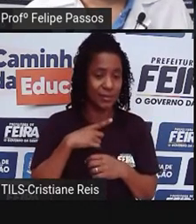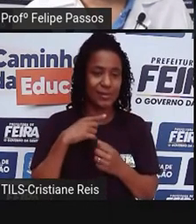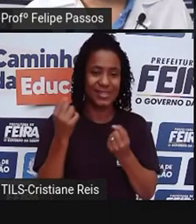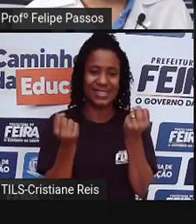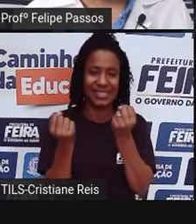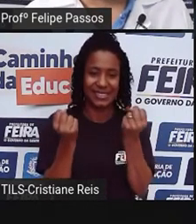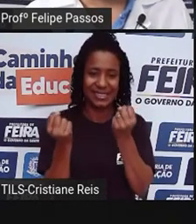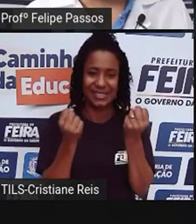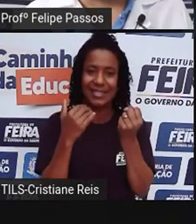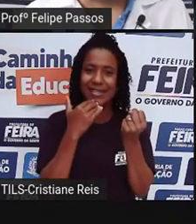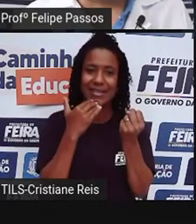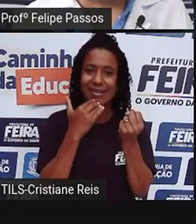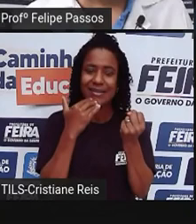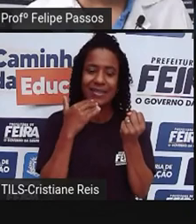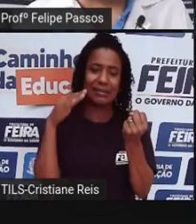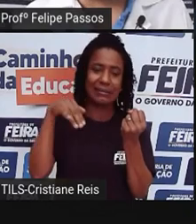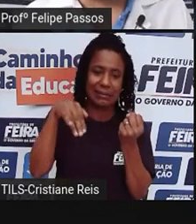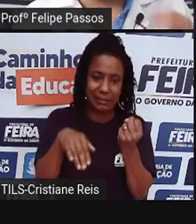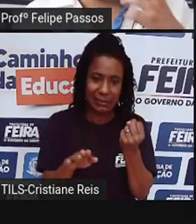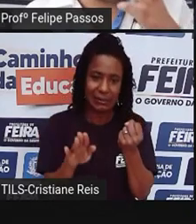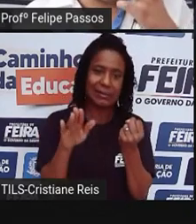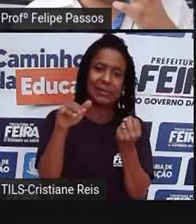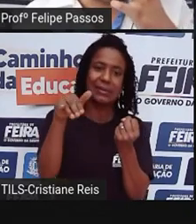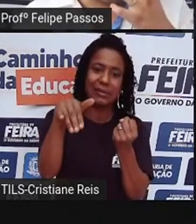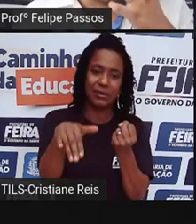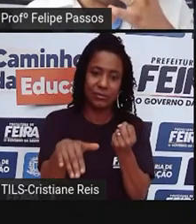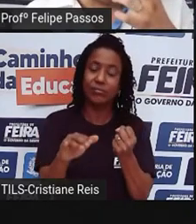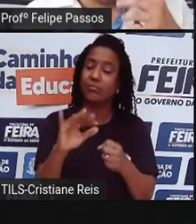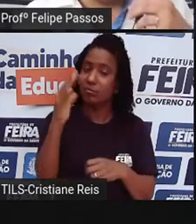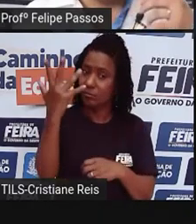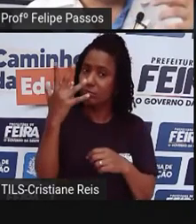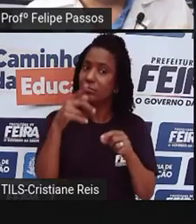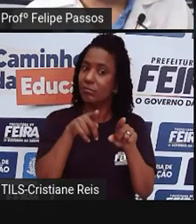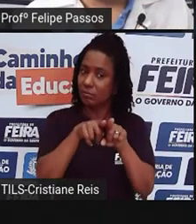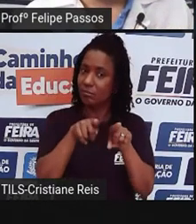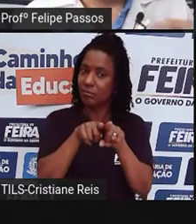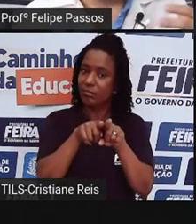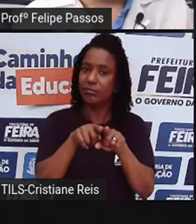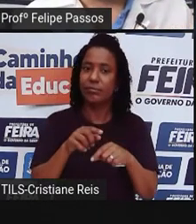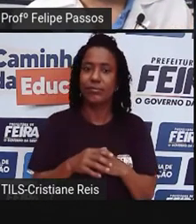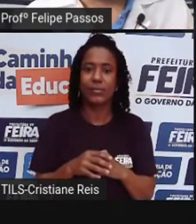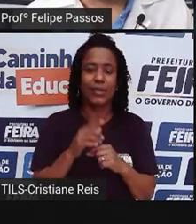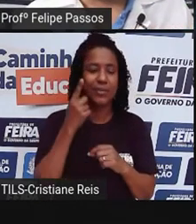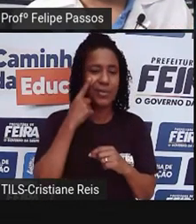Só algumas manchetes, a gente está perto de terminar aqui, né? Mostrando aqui como